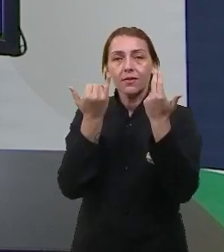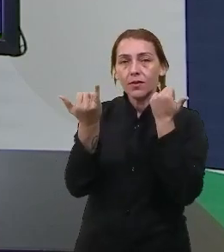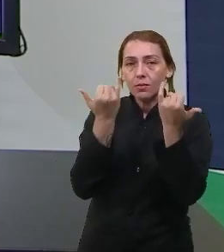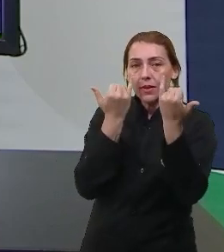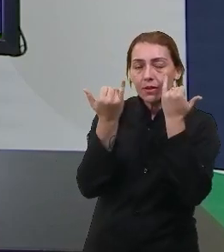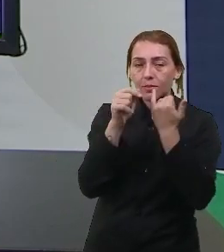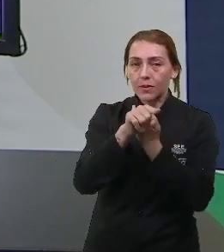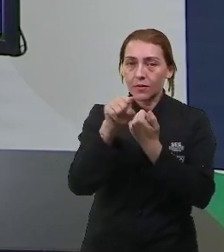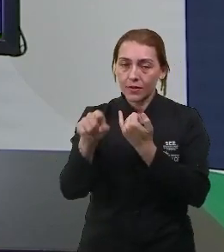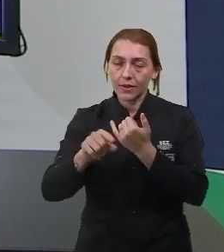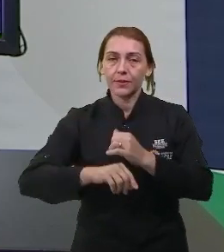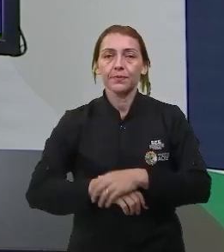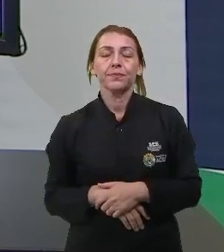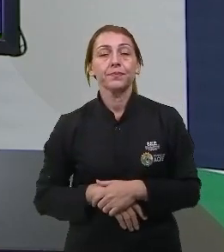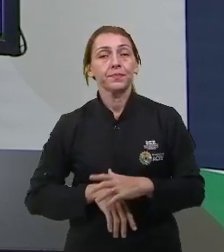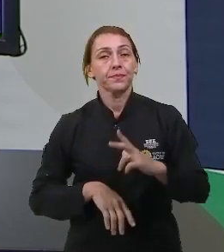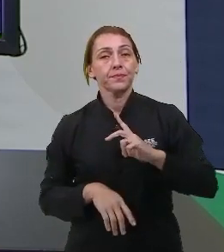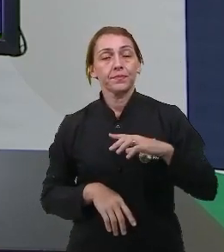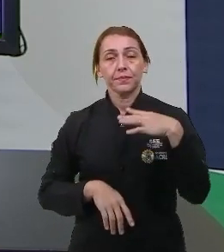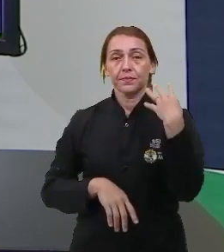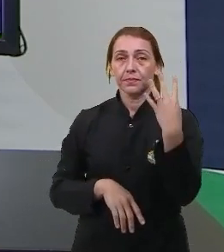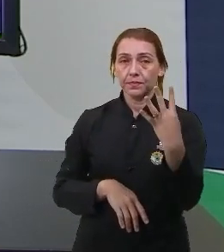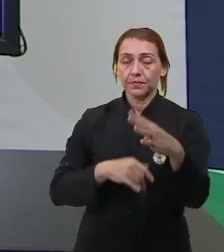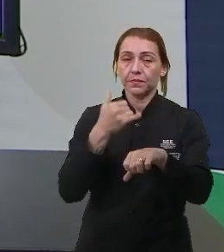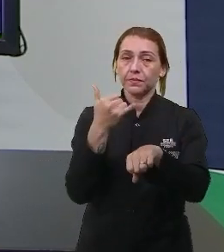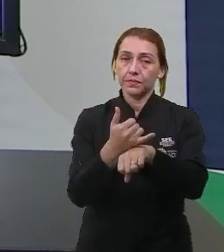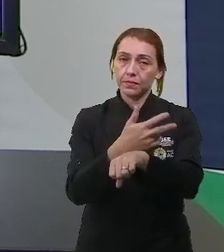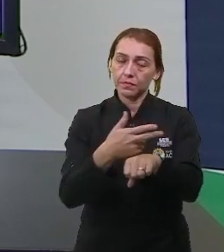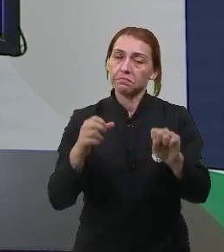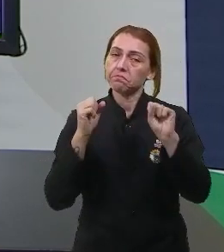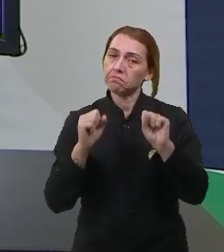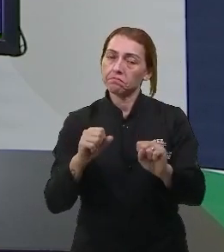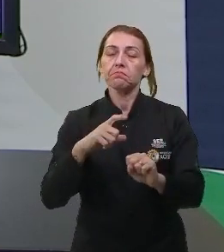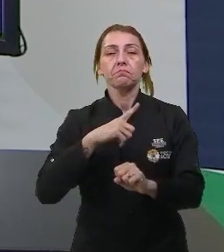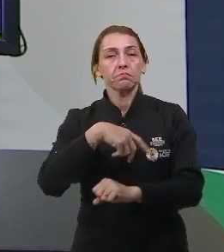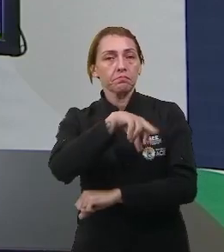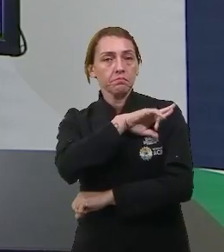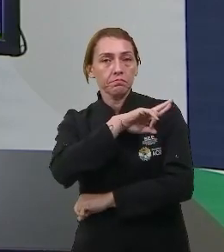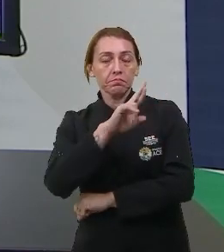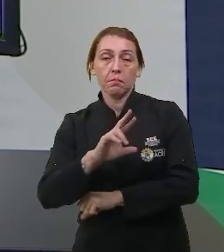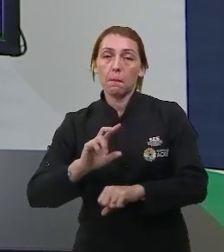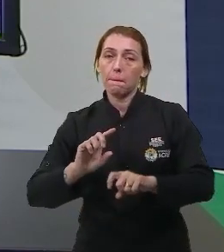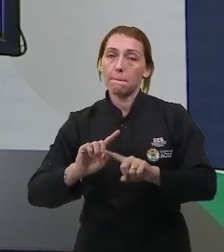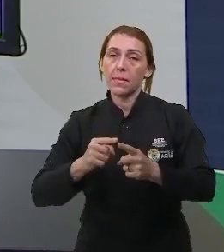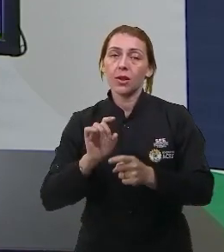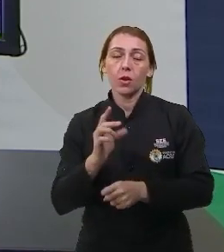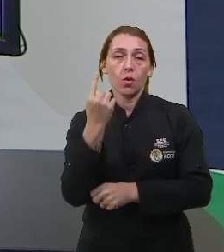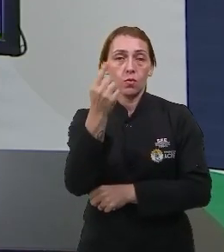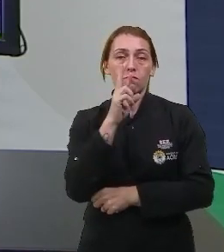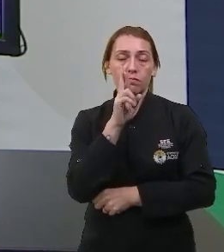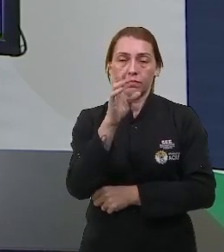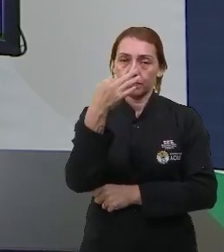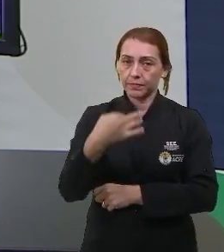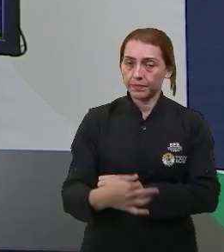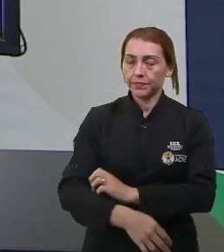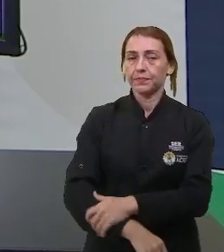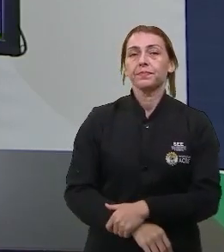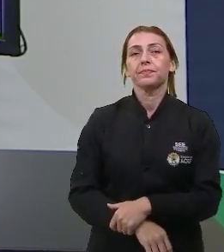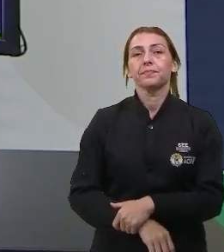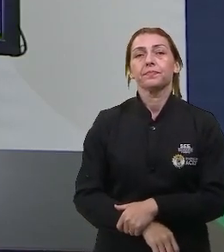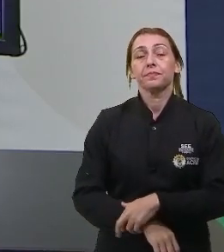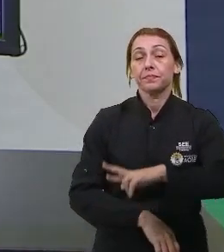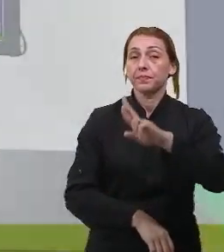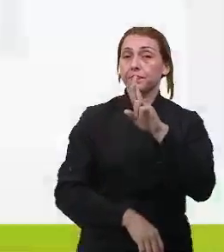vocês. Então, eu tenho 4 metais que podem fazer esse papel. Mas apenas um deles responde a nossa questão. E a